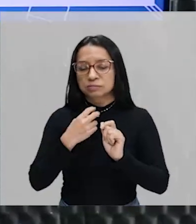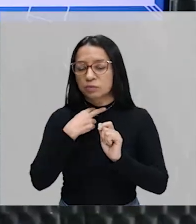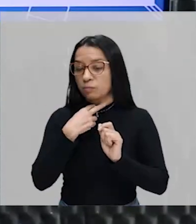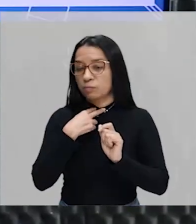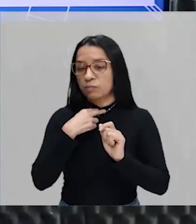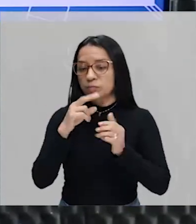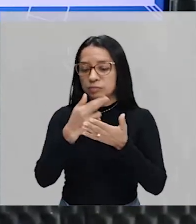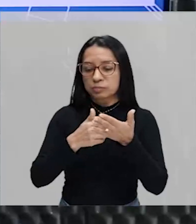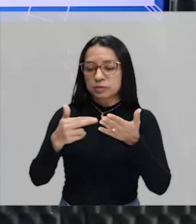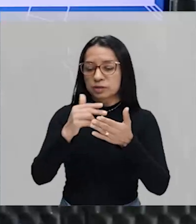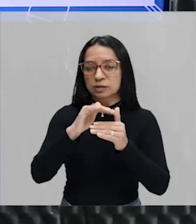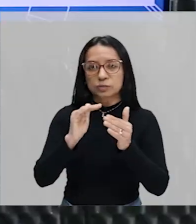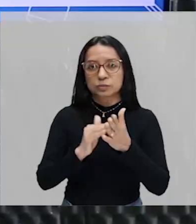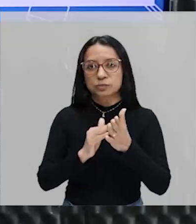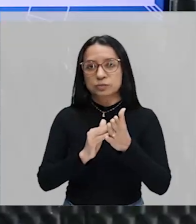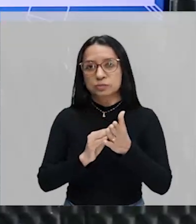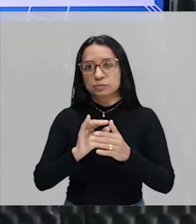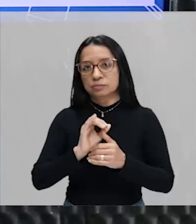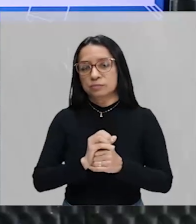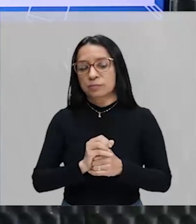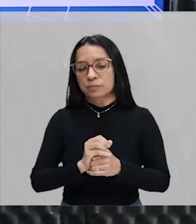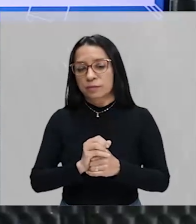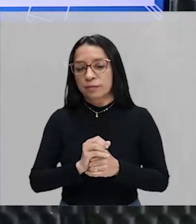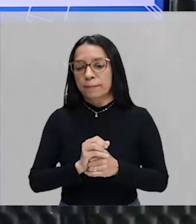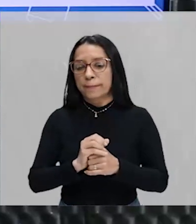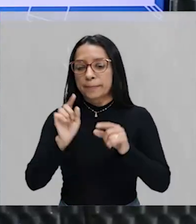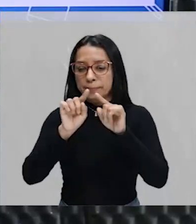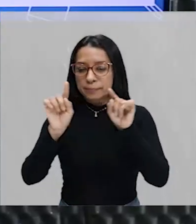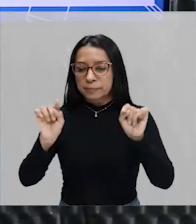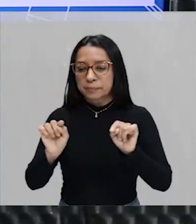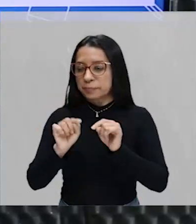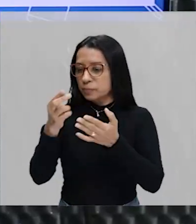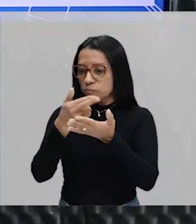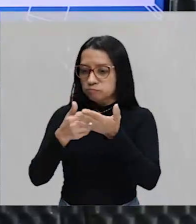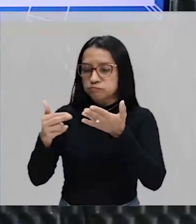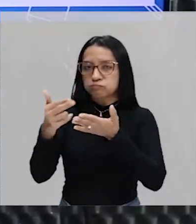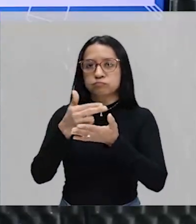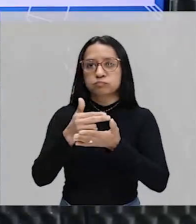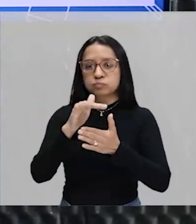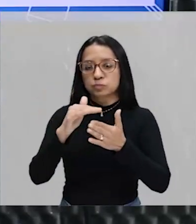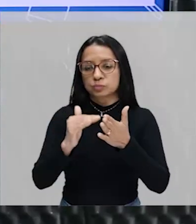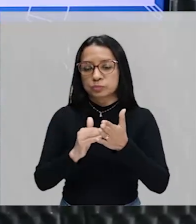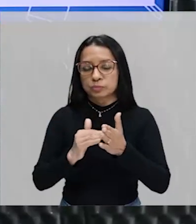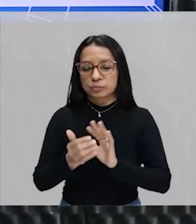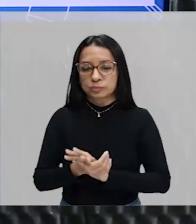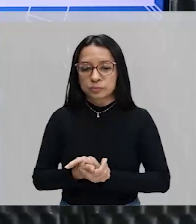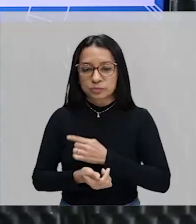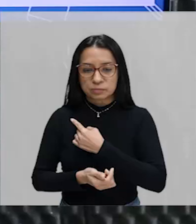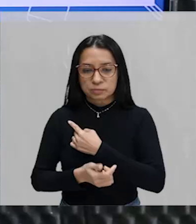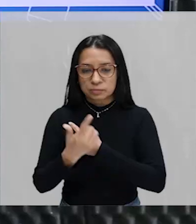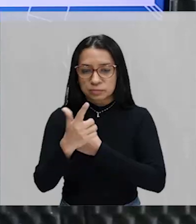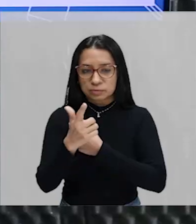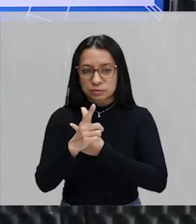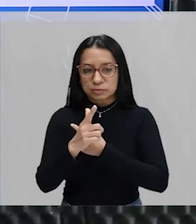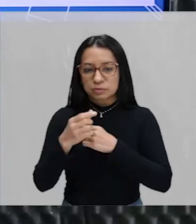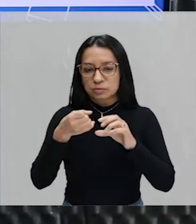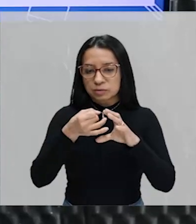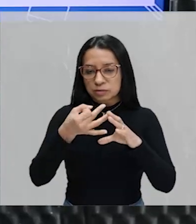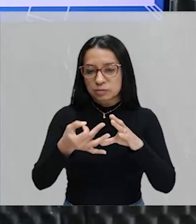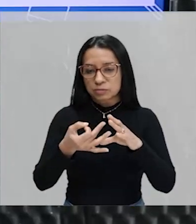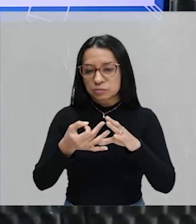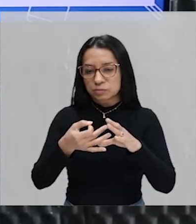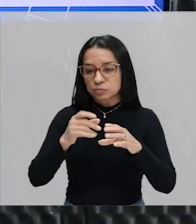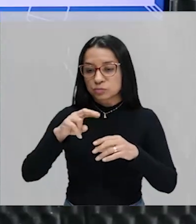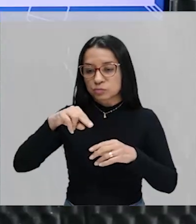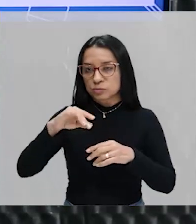tudo. Se eu pintasse tudo, eu pintaria o retângulo todo, o conjunto universo. E nesse caso aqui, ó, não tem nem conjunto universo aqui definido,